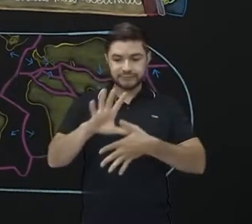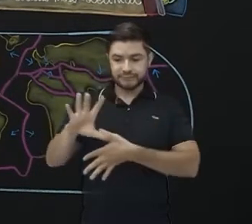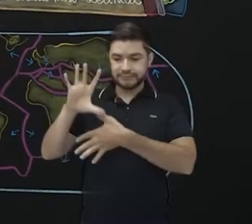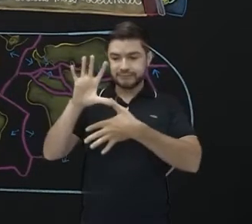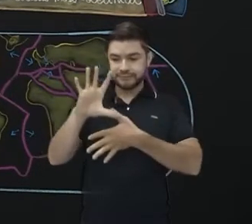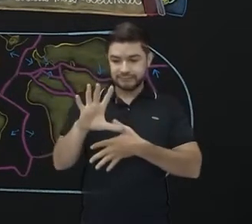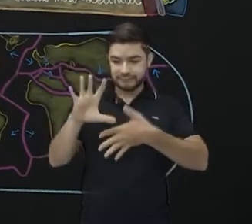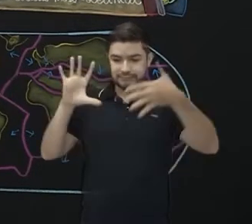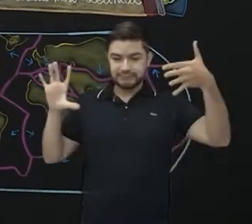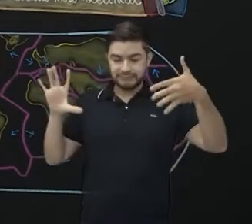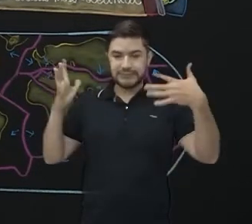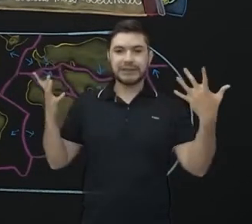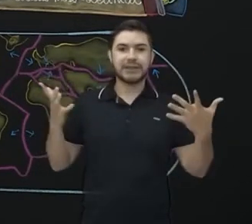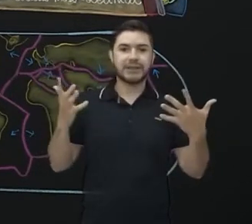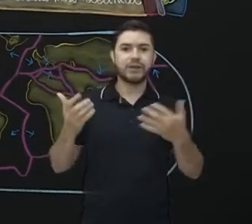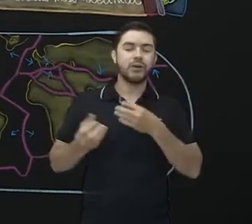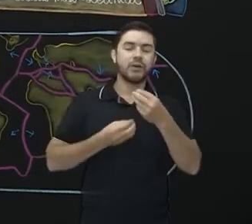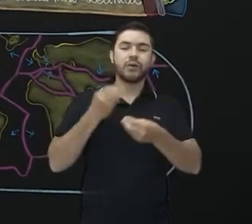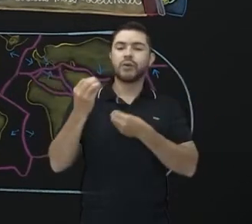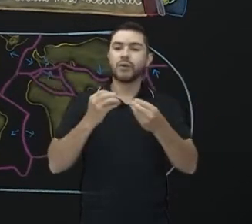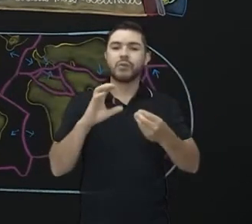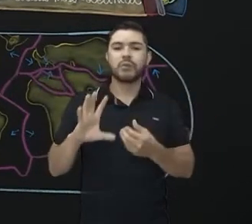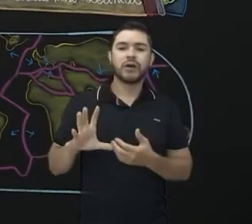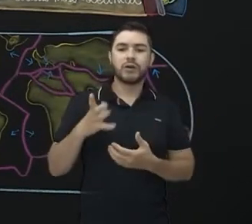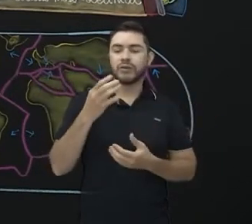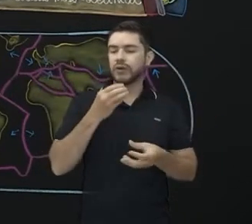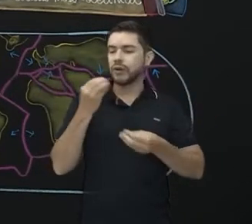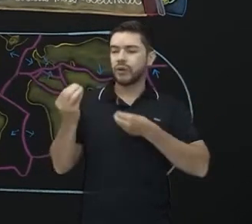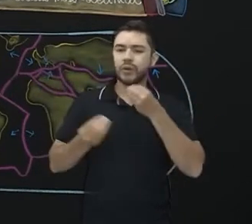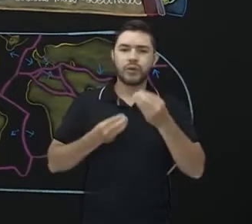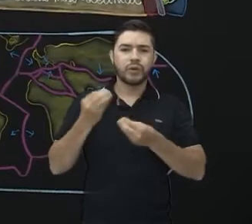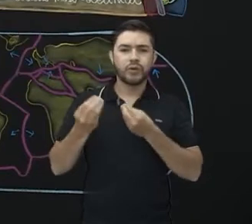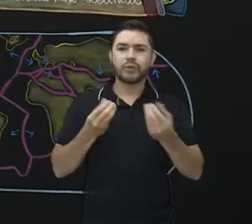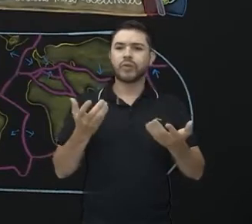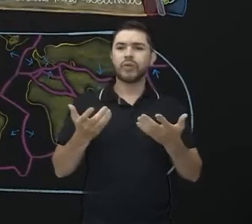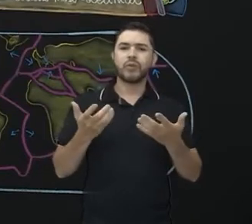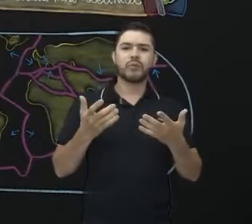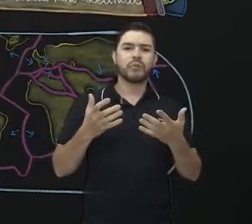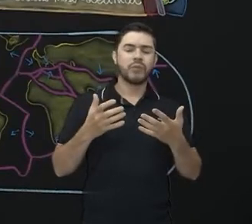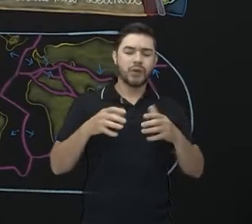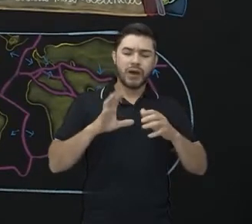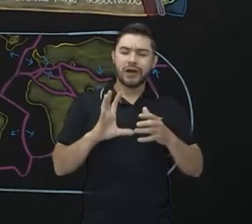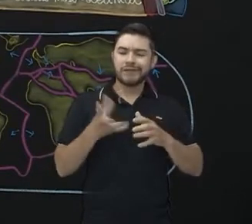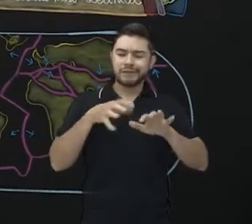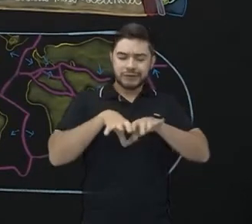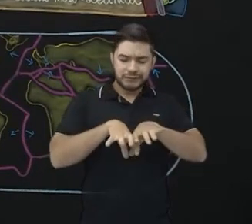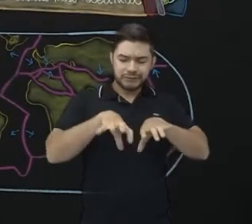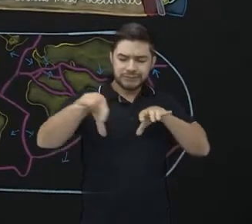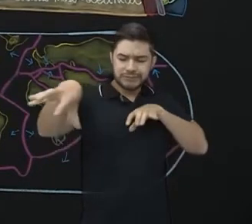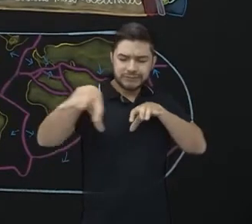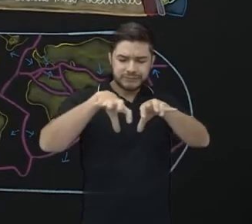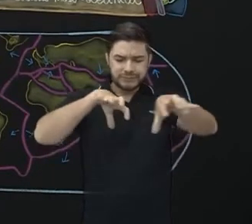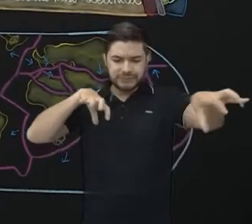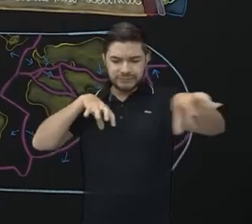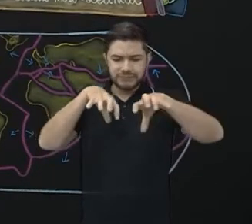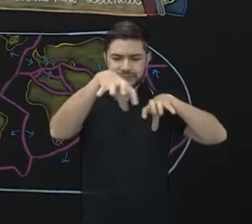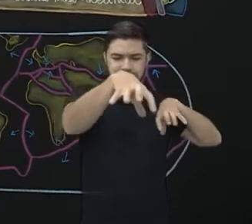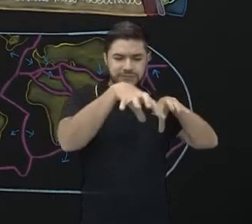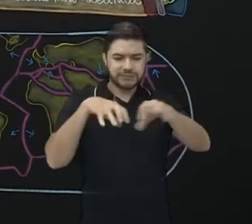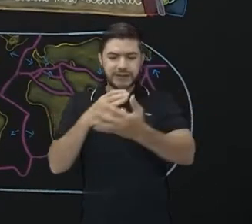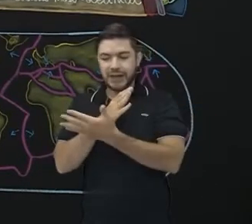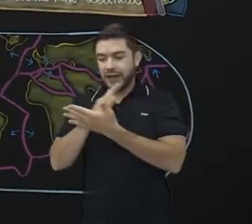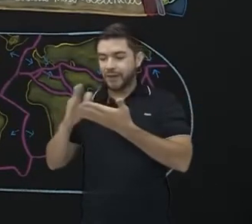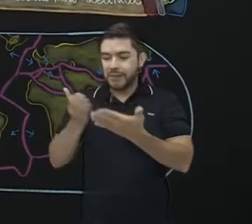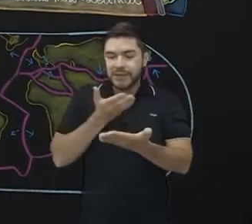indícios do que poderia fazer com que os continentes se movessem. Inicia aí uma nova